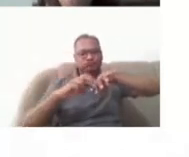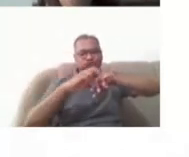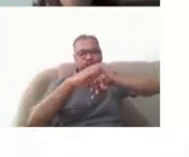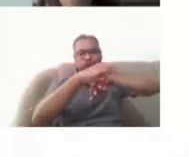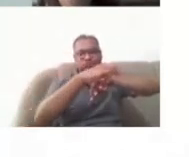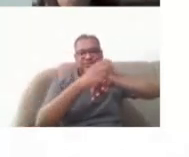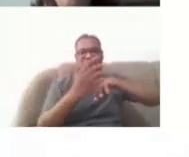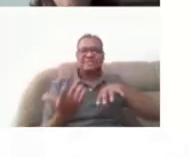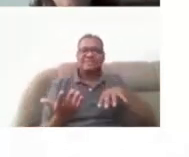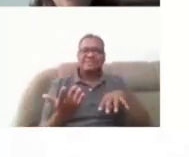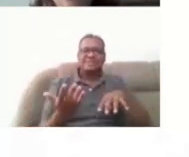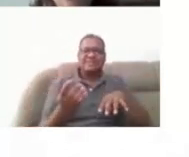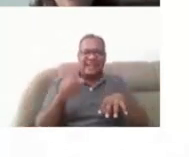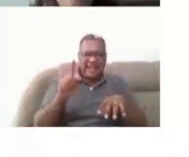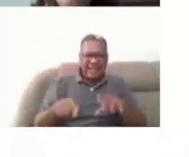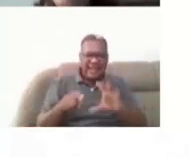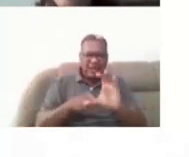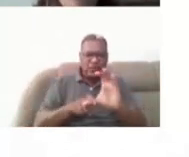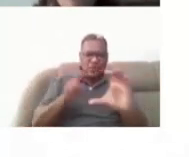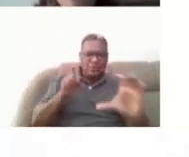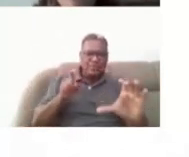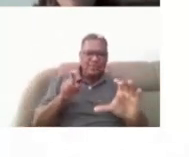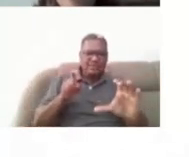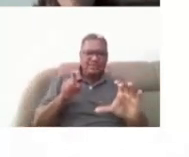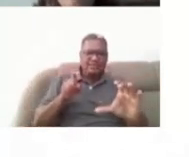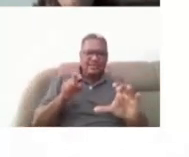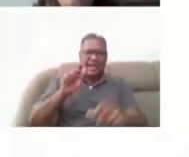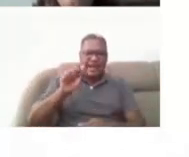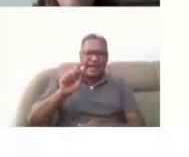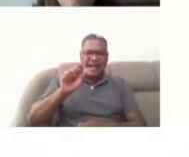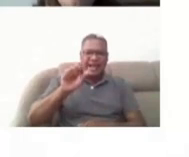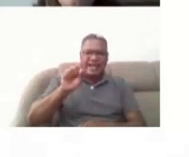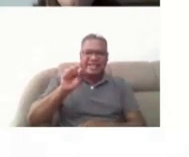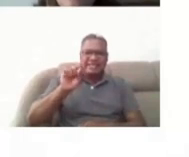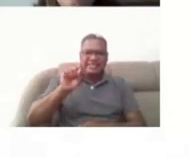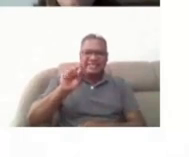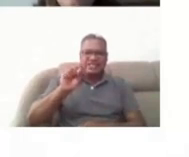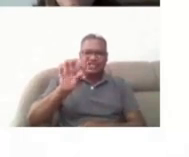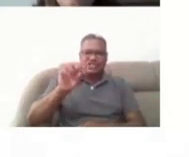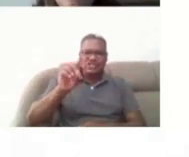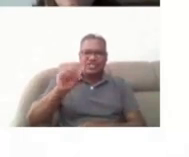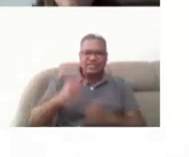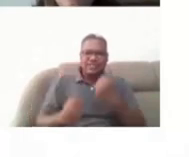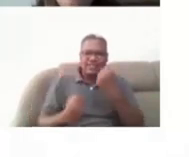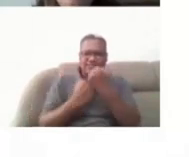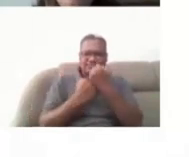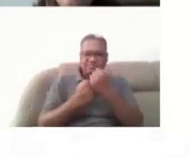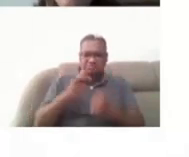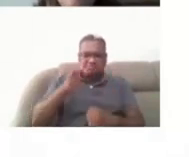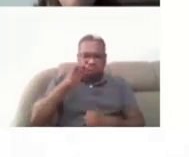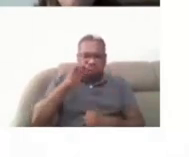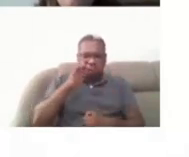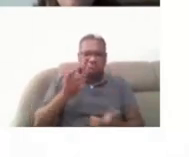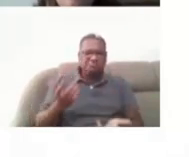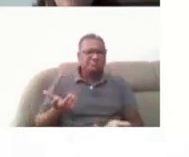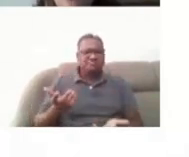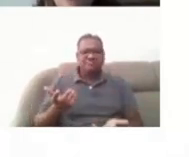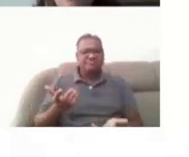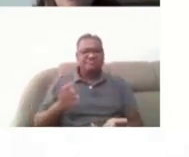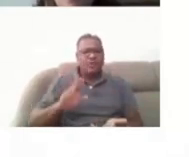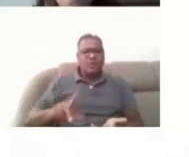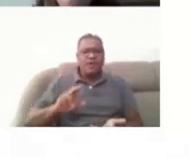pergunto, isso é autonomia assistida? Não, tá? Nesse caso, essa foto, essa figura, não é autonomia